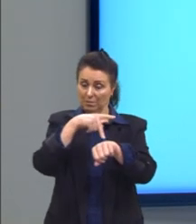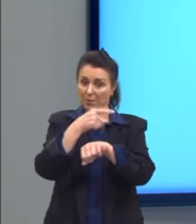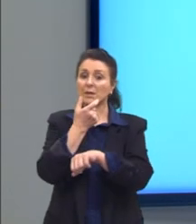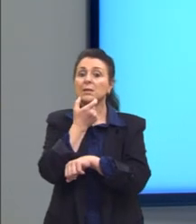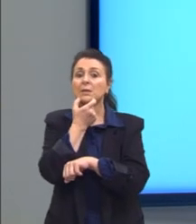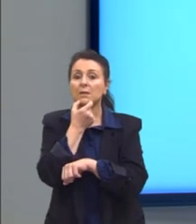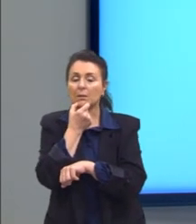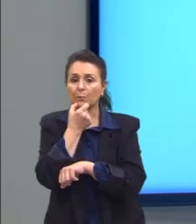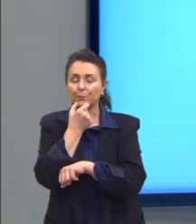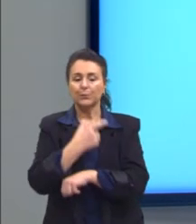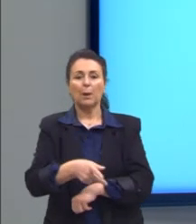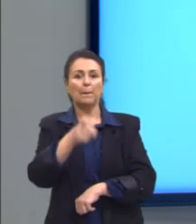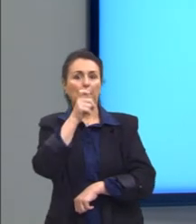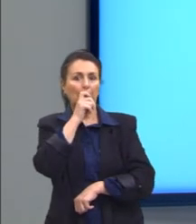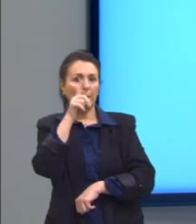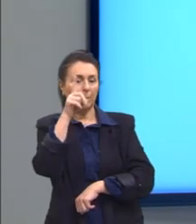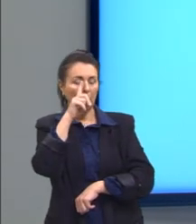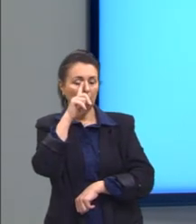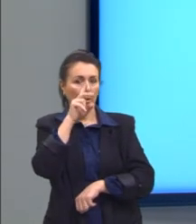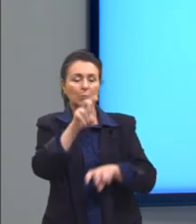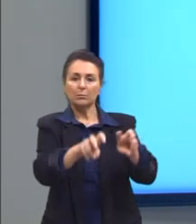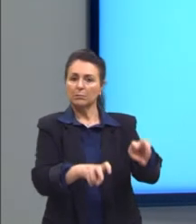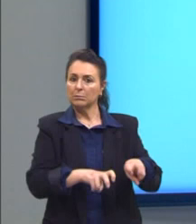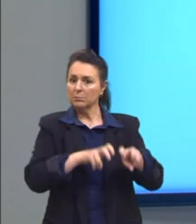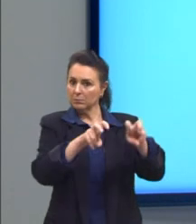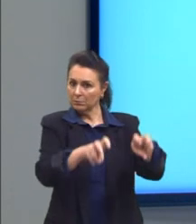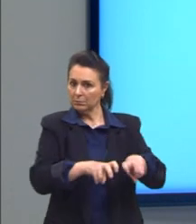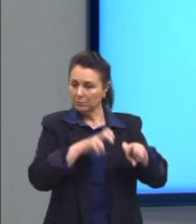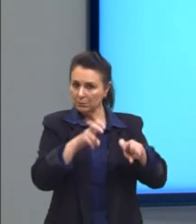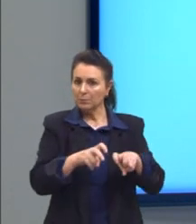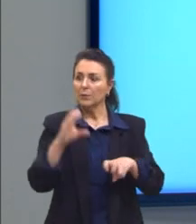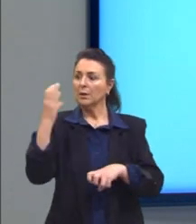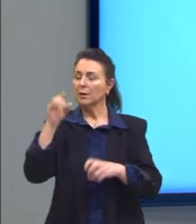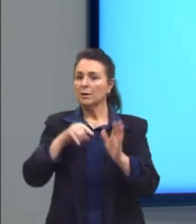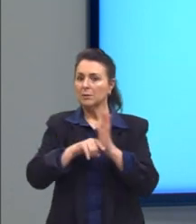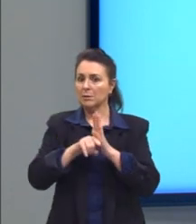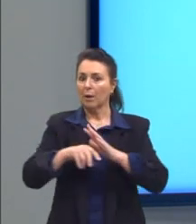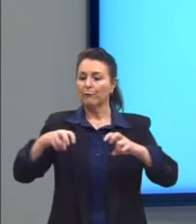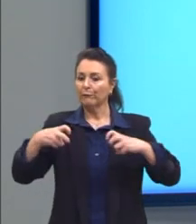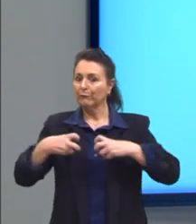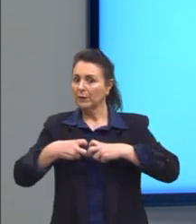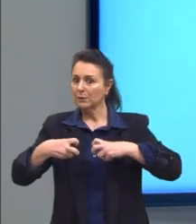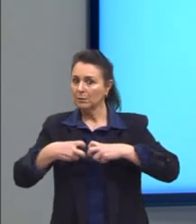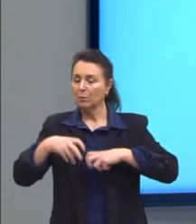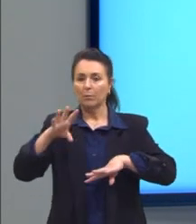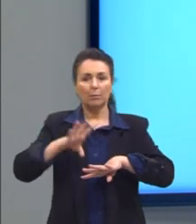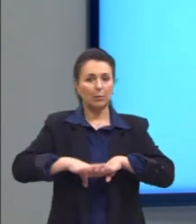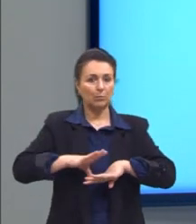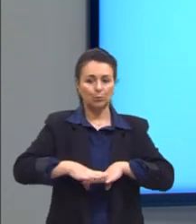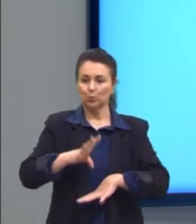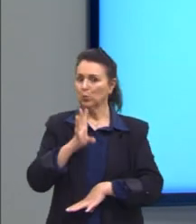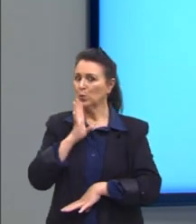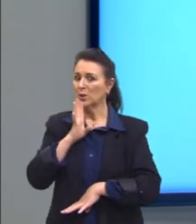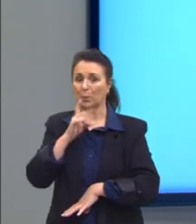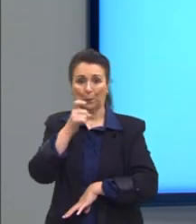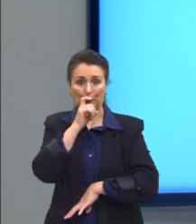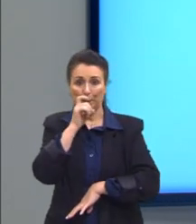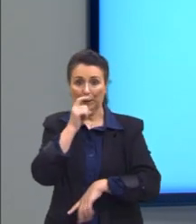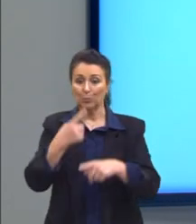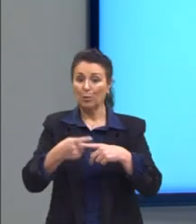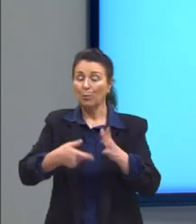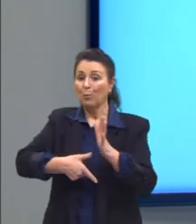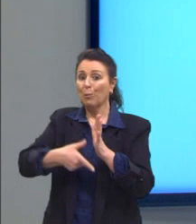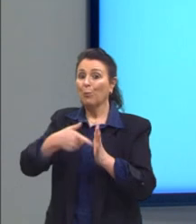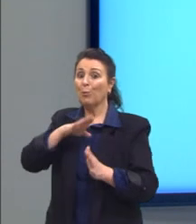Filho de fazendeiros. O cientista físico e matemático nunca conheceu seu pai. Morto três meses antes